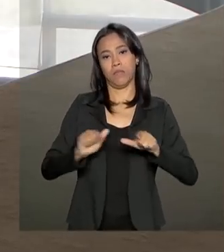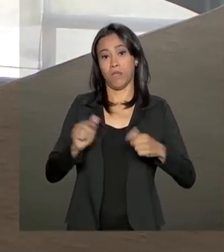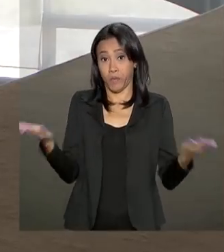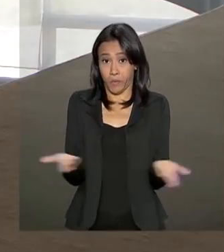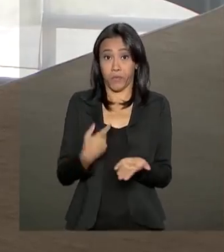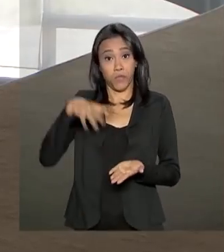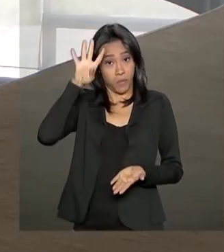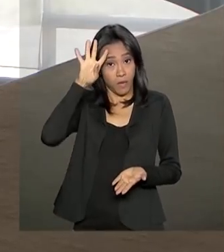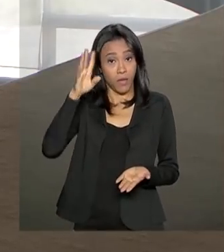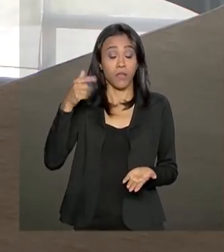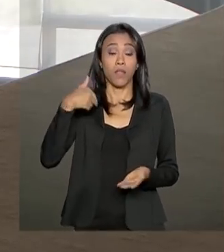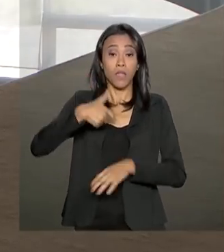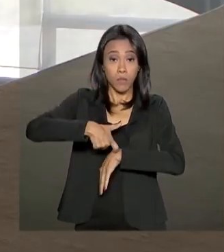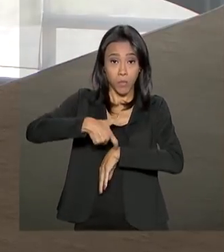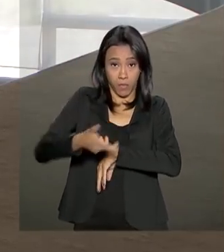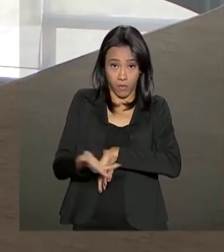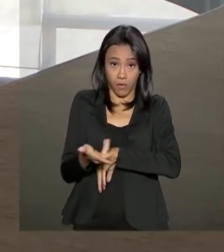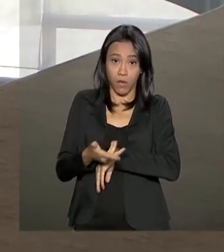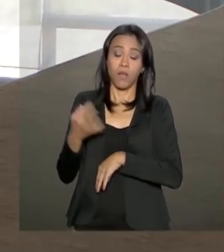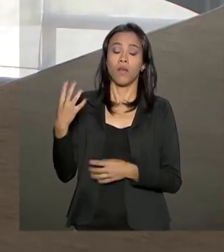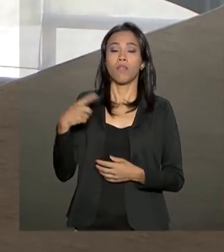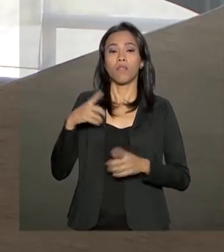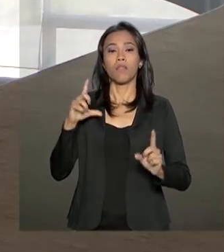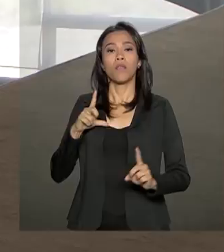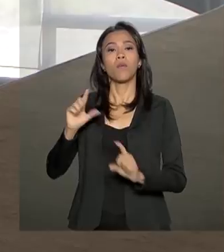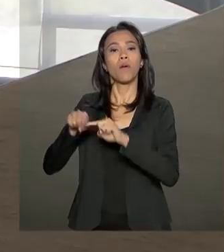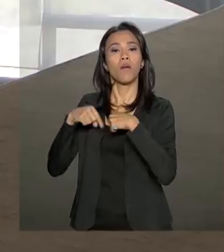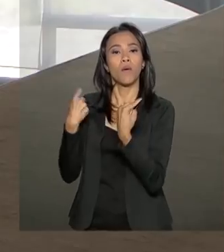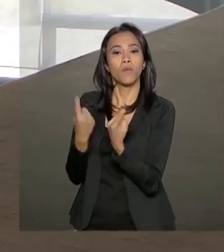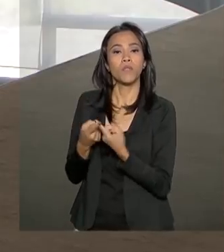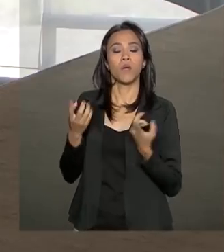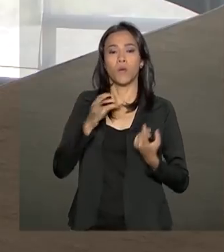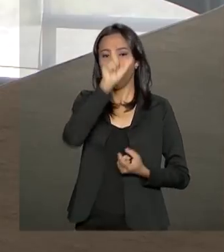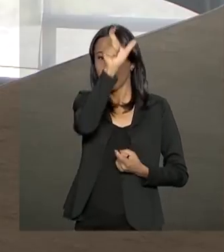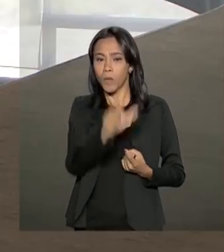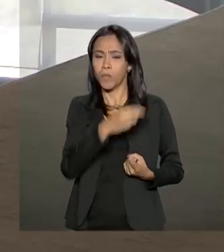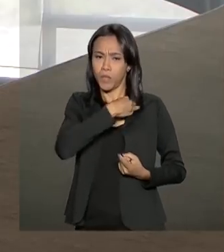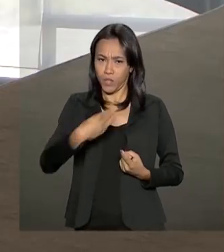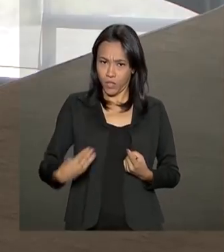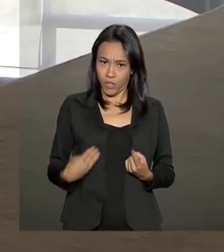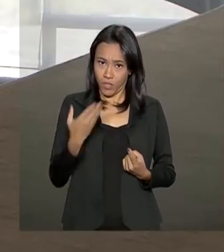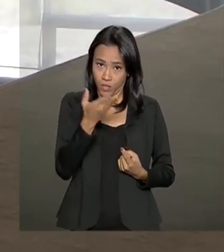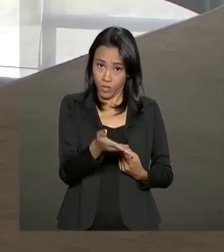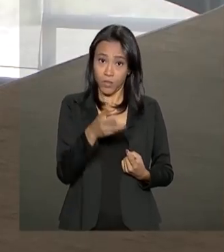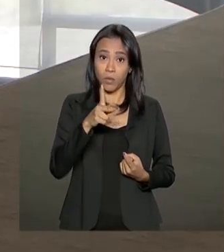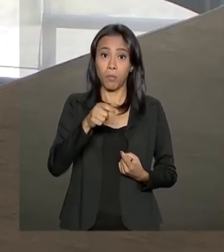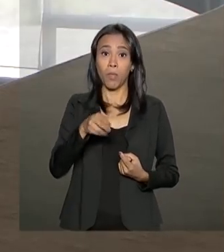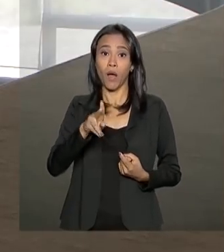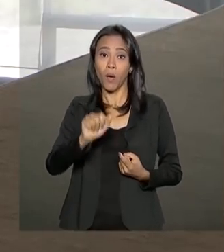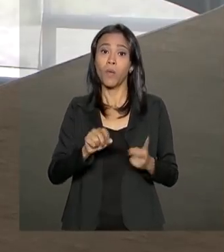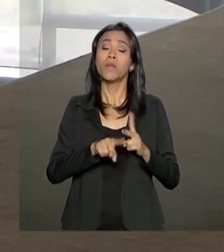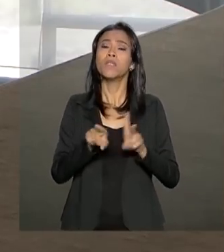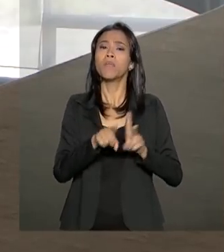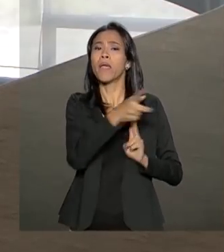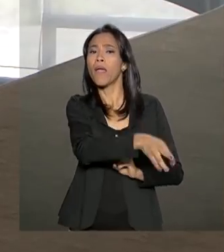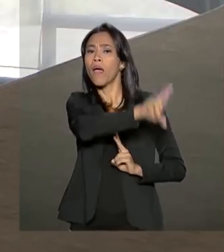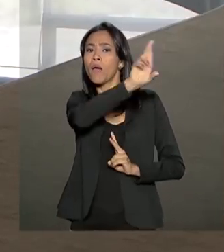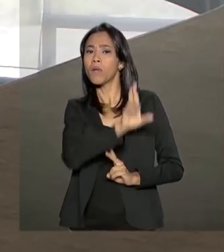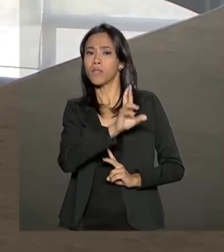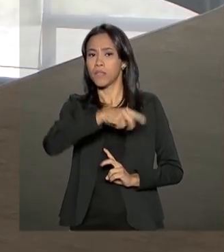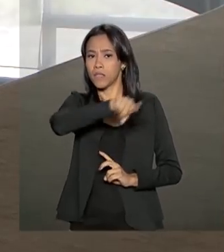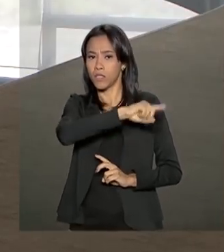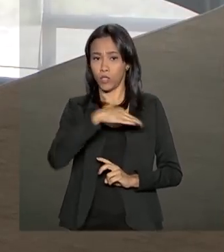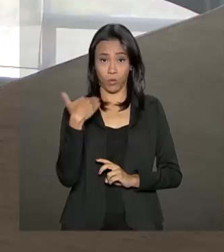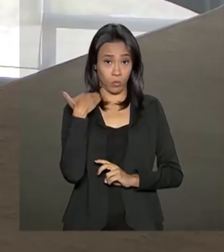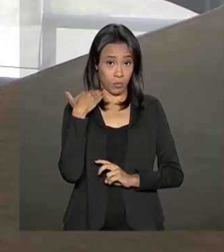momento, ele está reunido com o ministro da Economia, Paulo Guedes, e com representantes do Banco Santander. Ao meio-dia, a